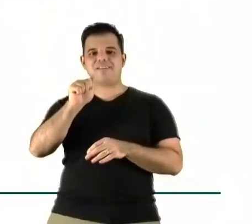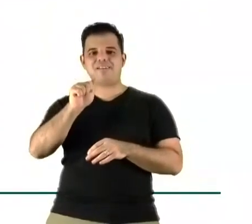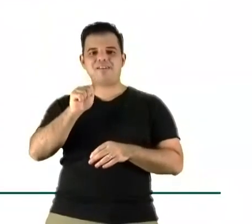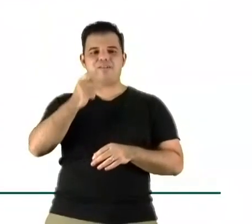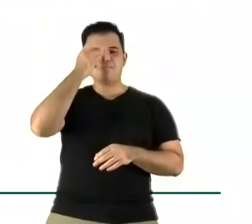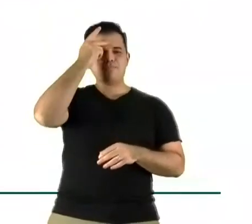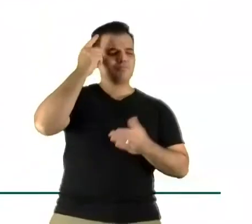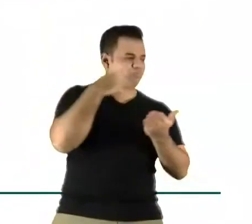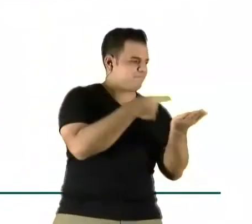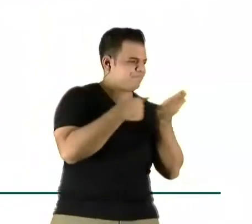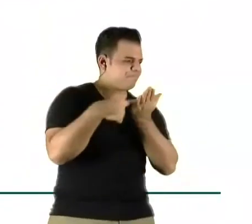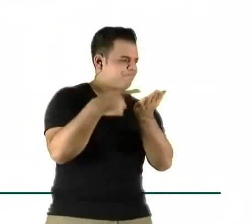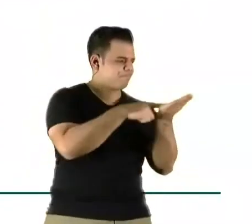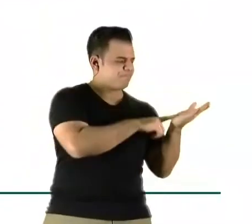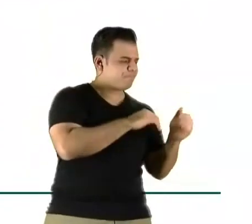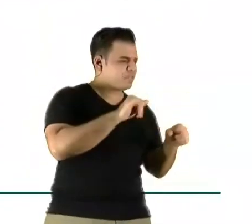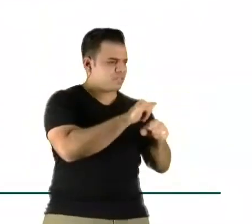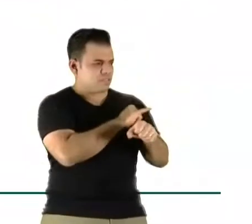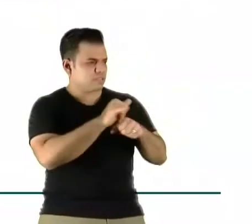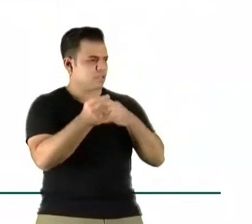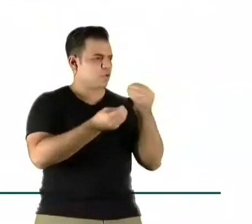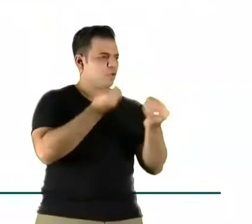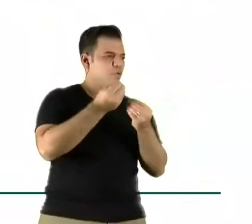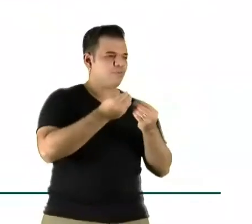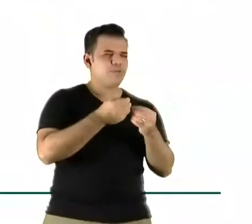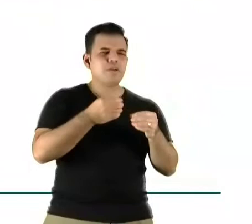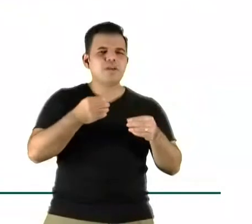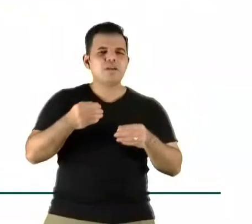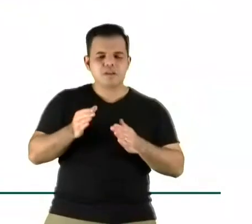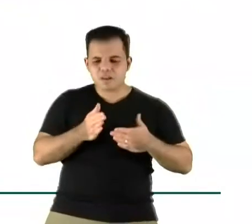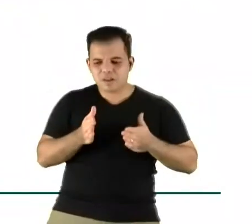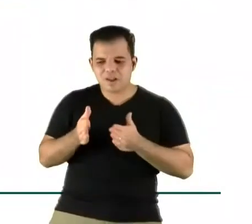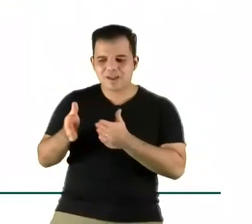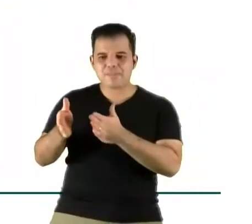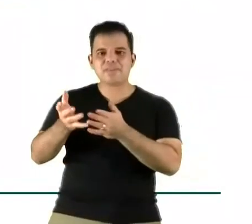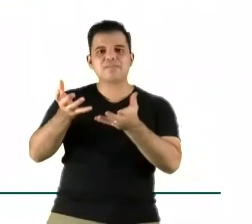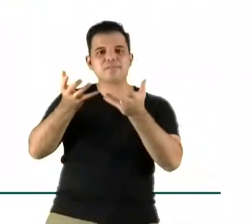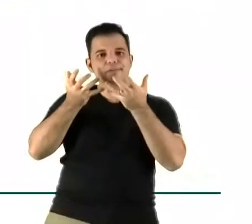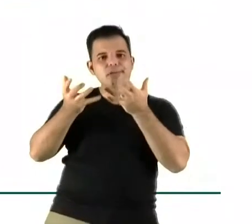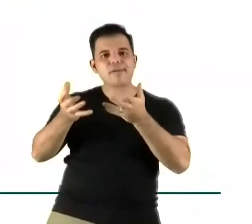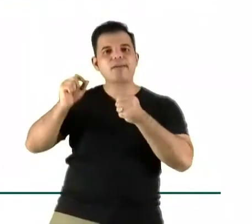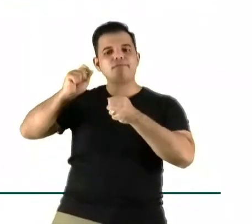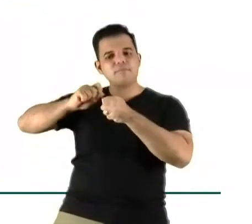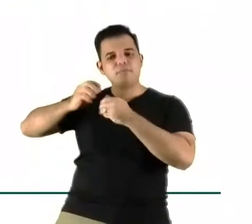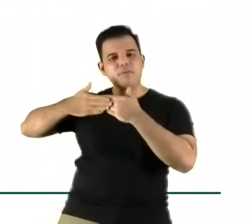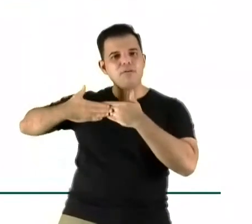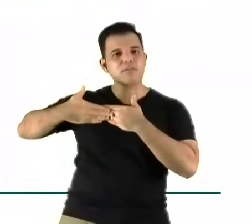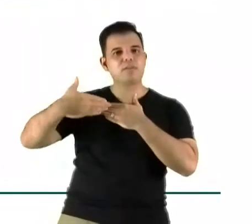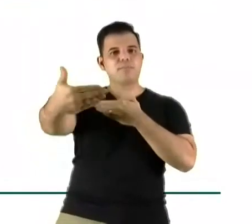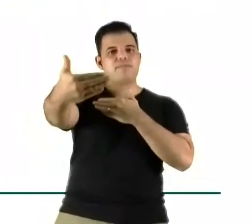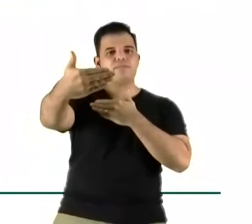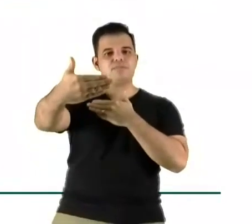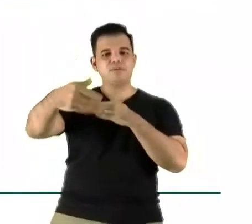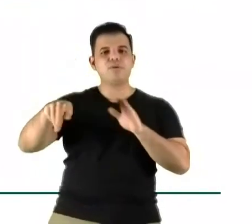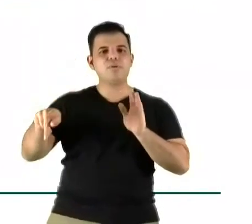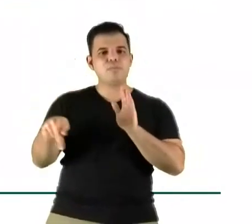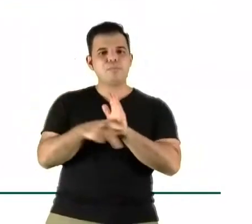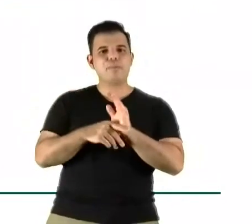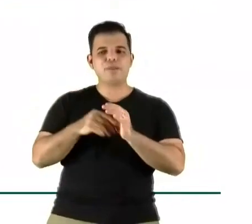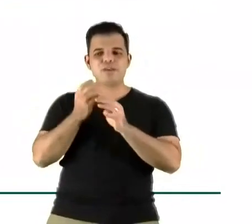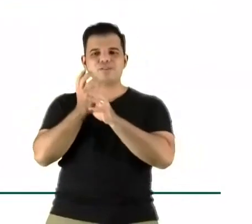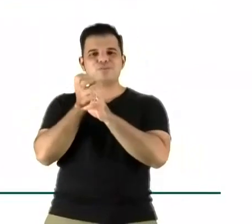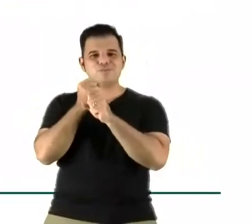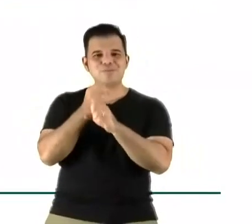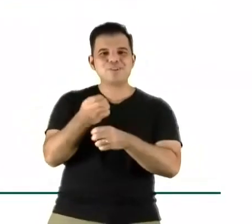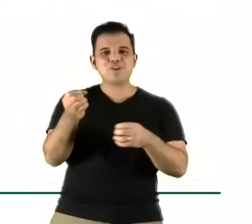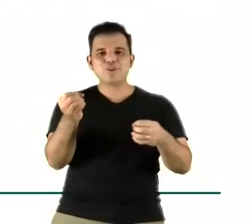rodar. Esse tipo de construção é o que a gente vai fazer, porque tem aqui também um aprendizado dessas métricas novas e de